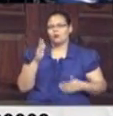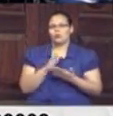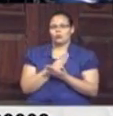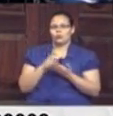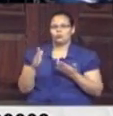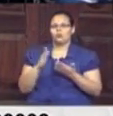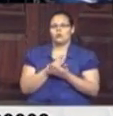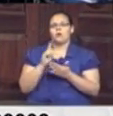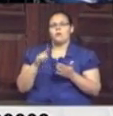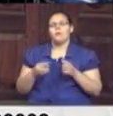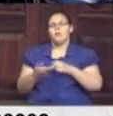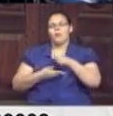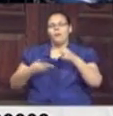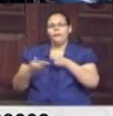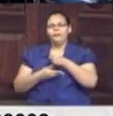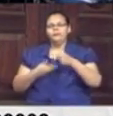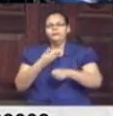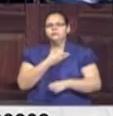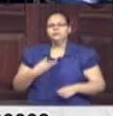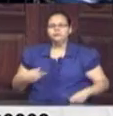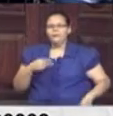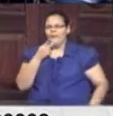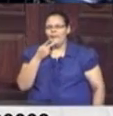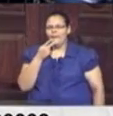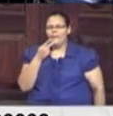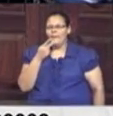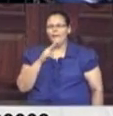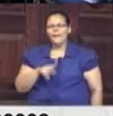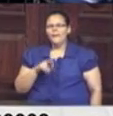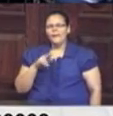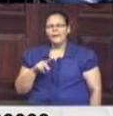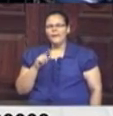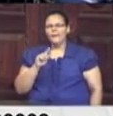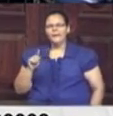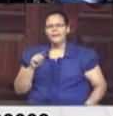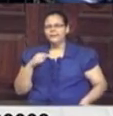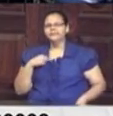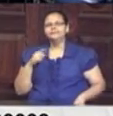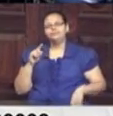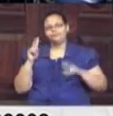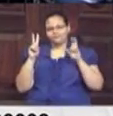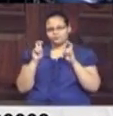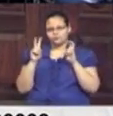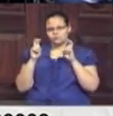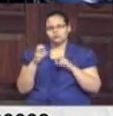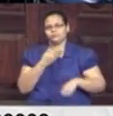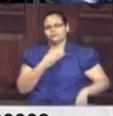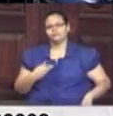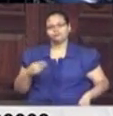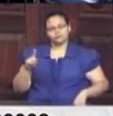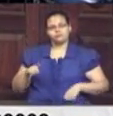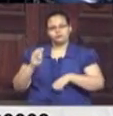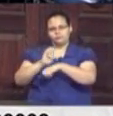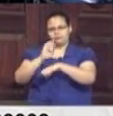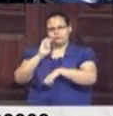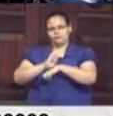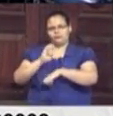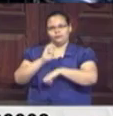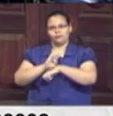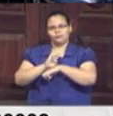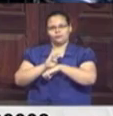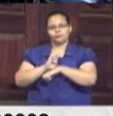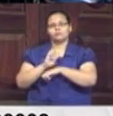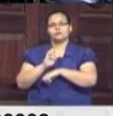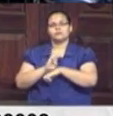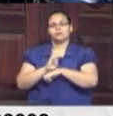compõem a base de governo. Dizem eles, essa não é uma questão de governo, é uma questão de Estado. E por ser uma